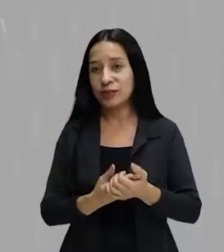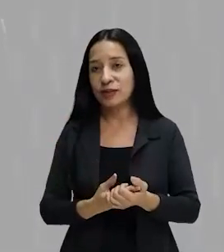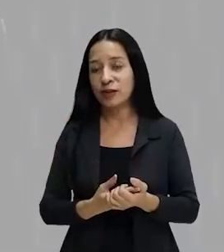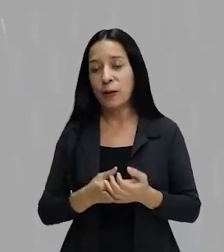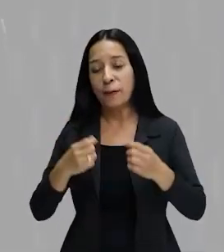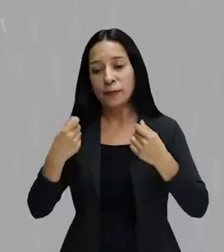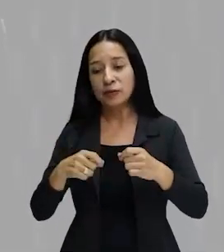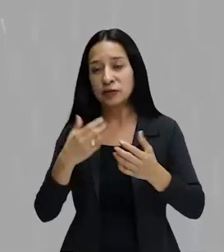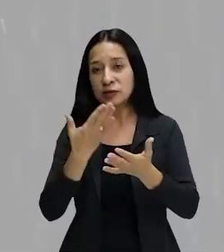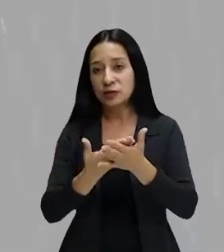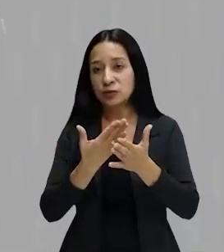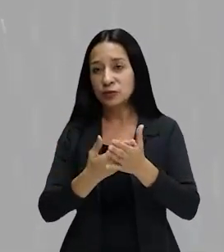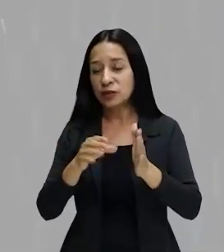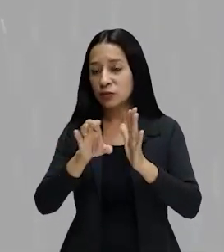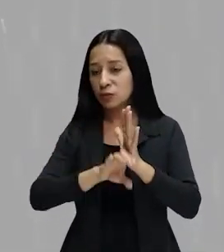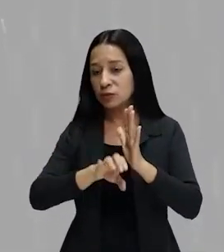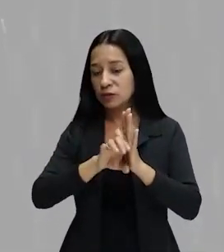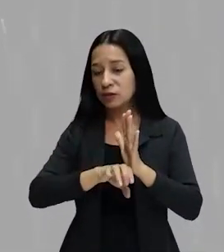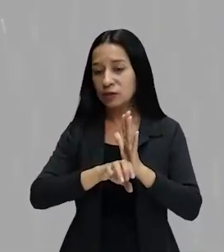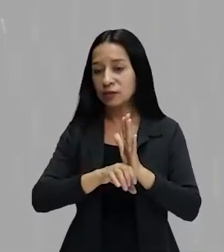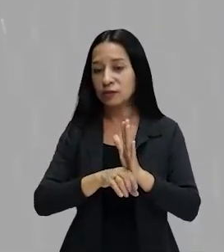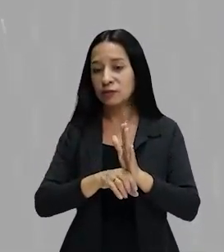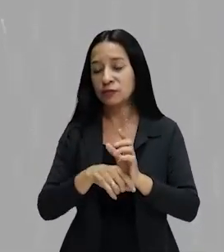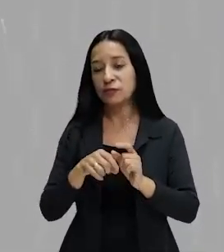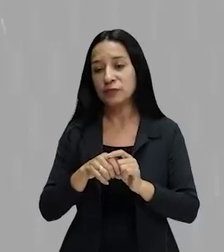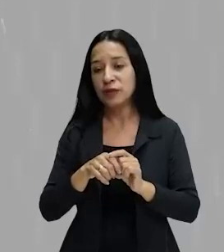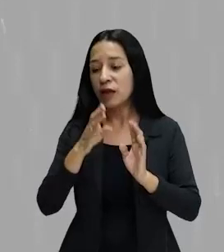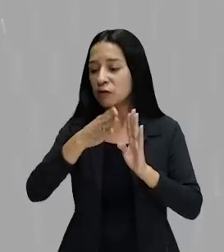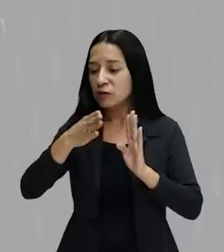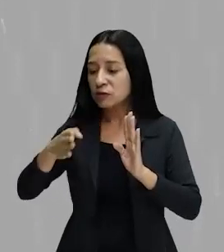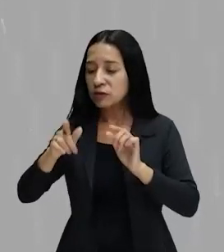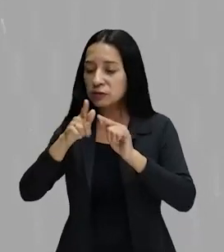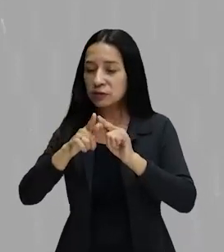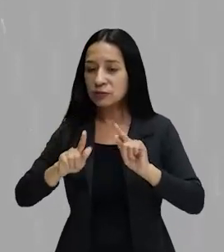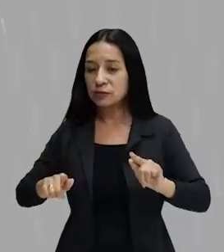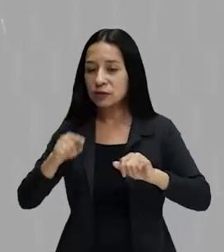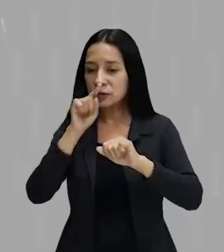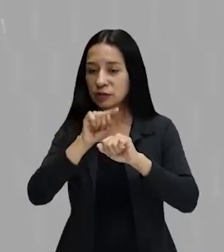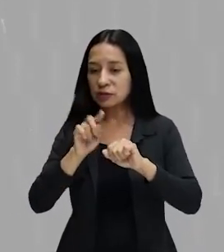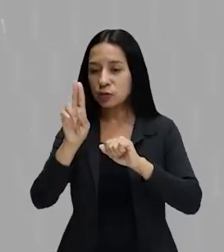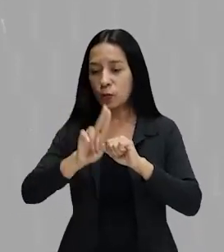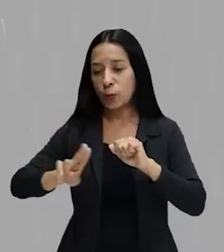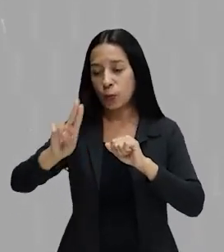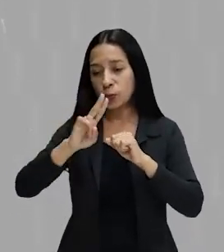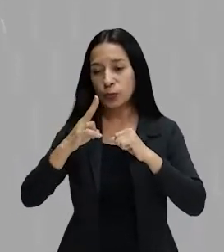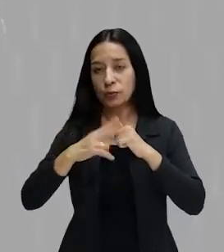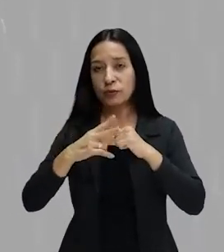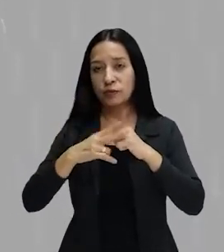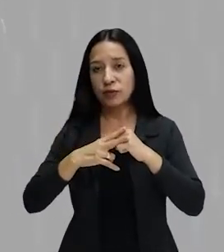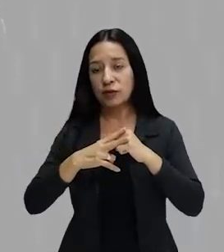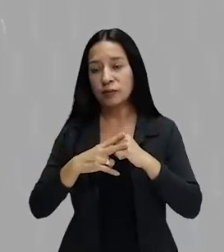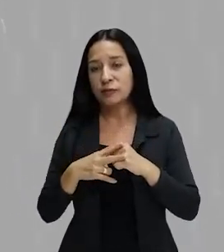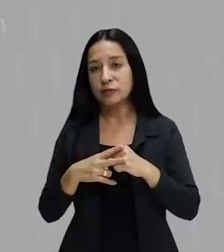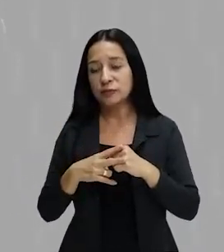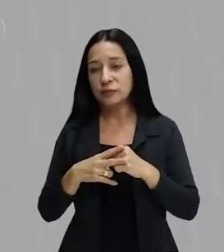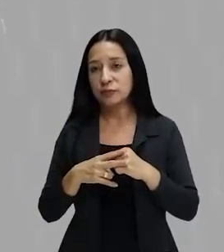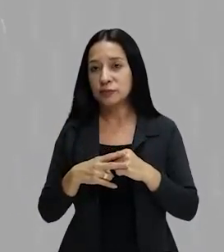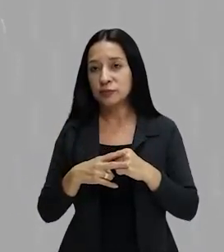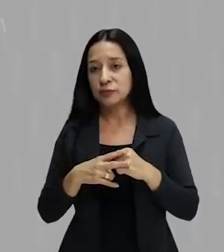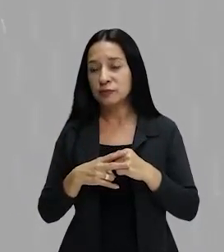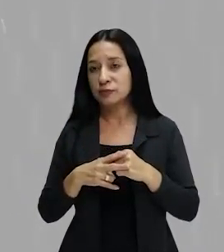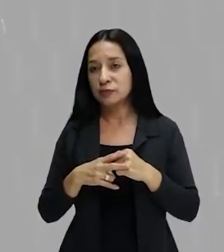que estudar as classes gramaticais, acentos gráficos, uso de verbos, flexão verbal,